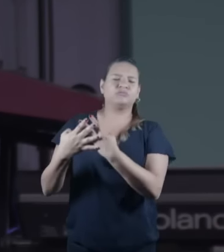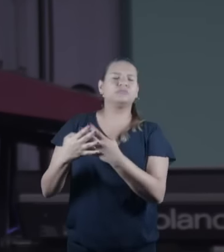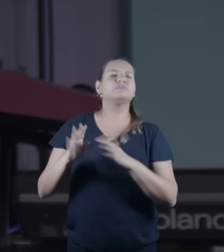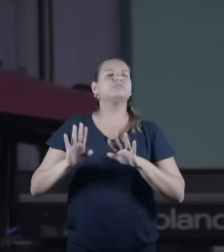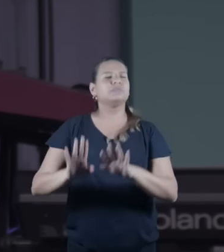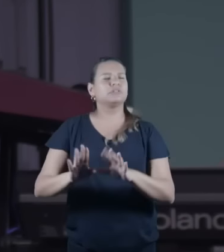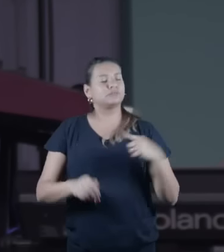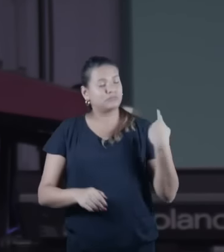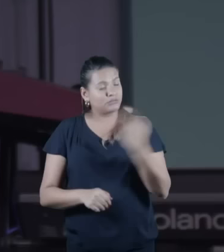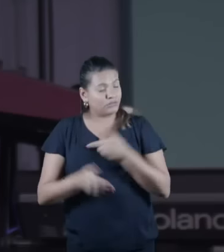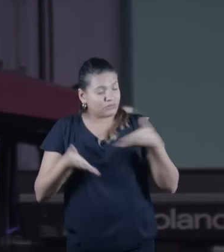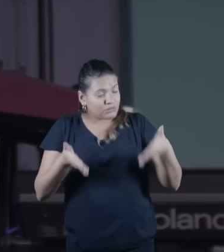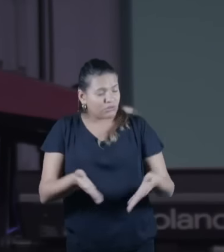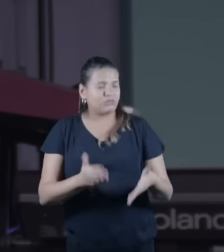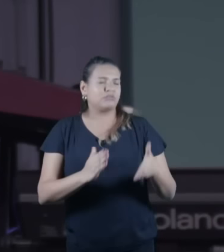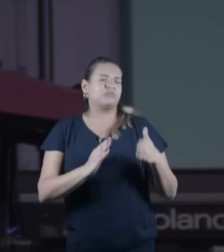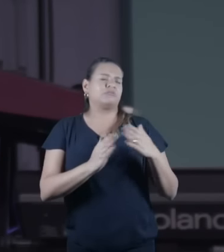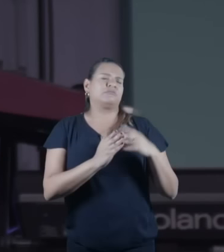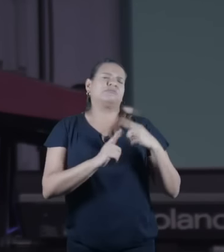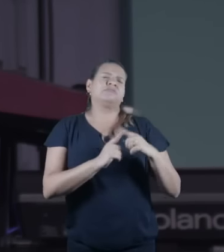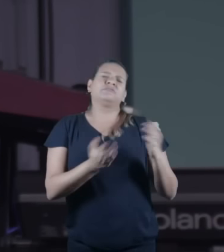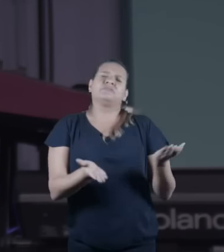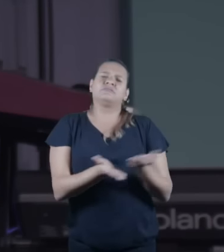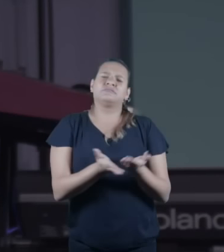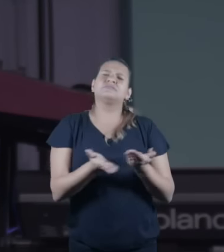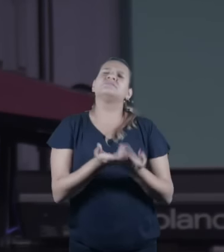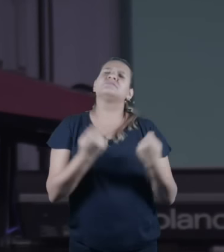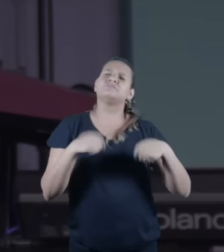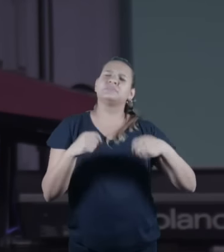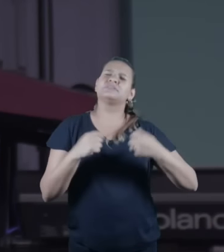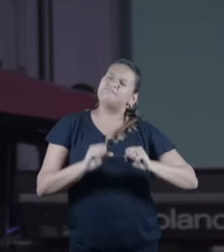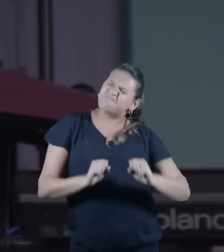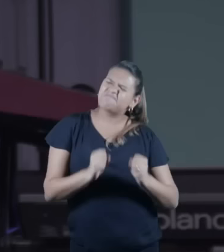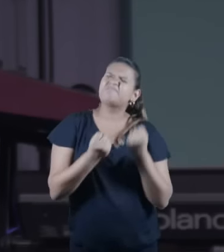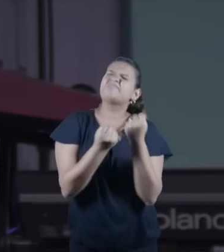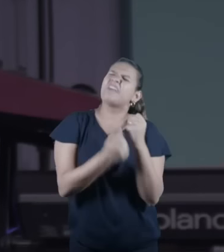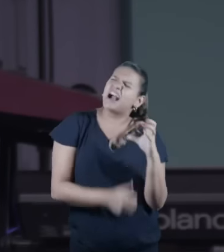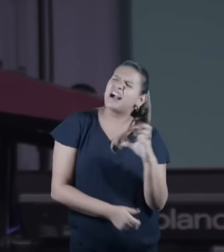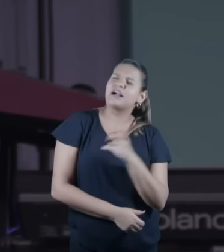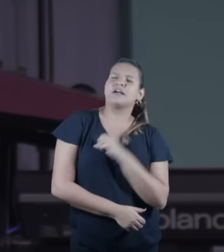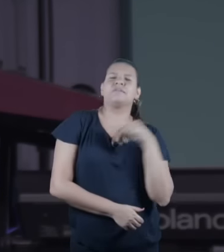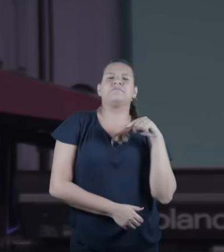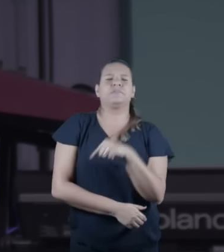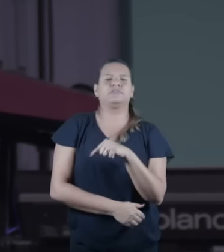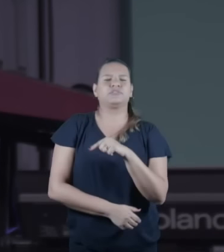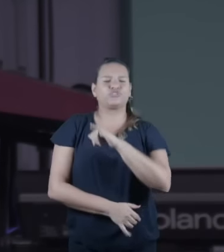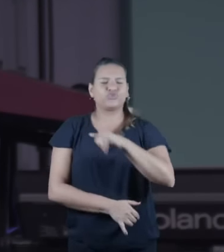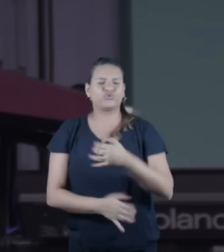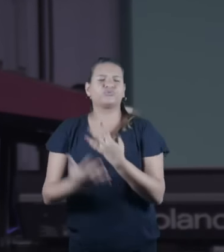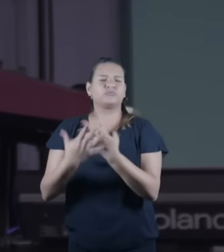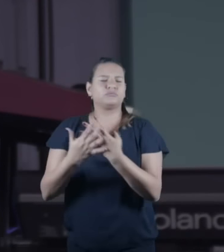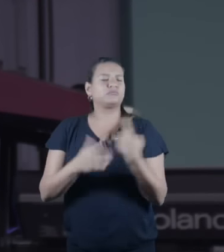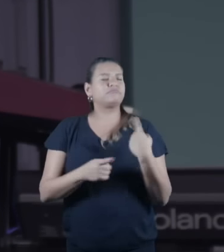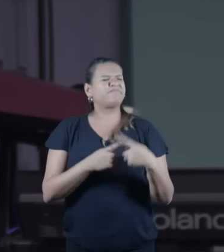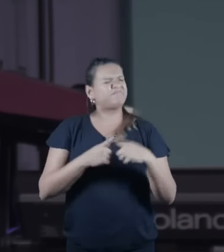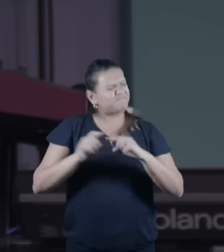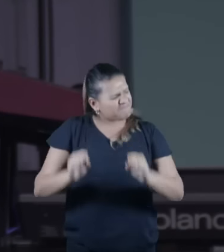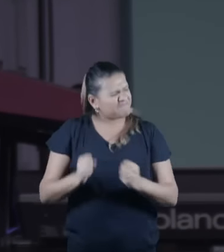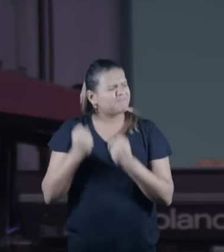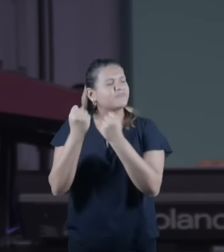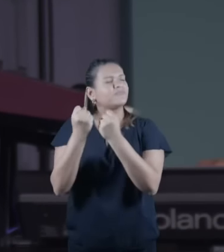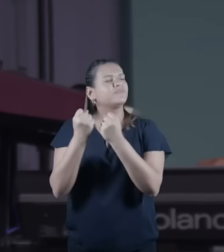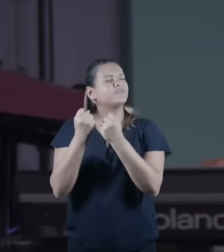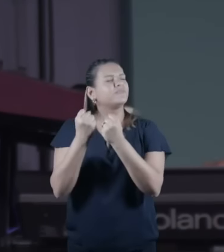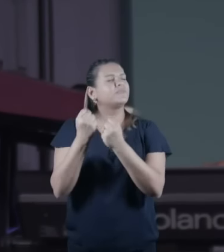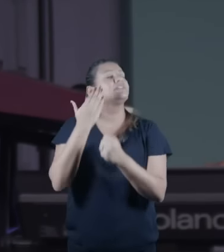se levante como alguém que ama e defende o povo judeu Senhor porque sabemos que quem defende esse povo é o